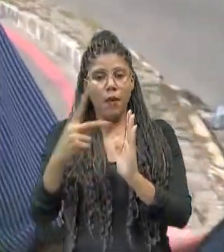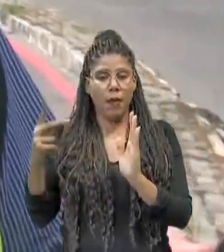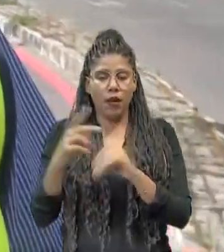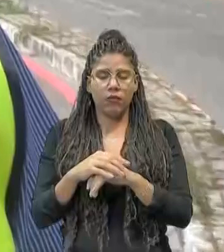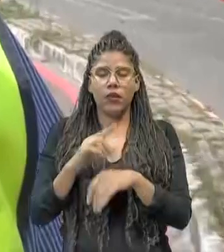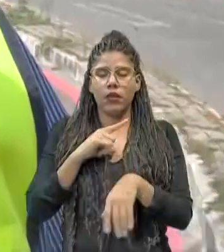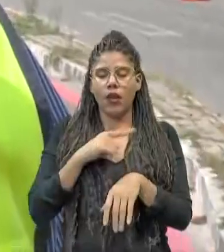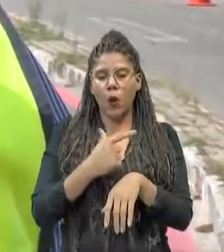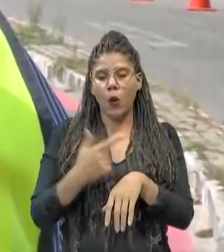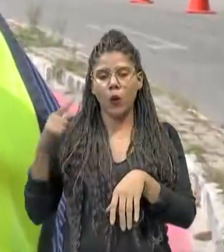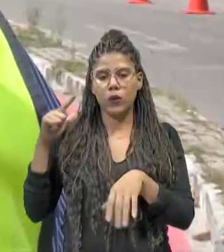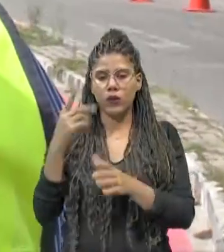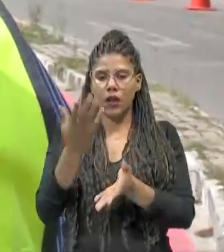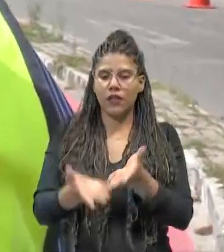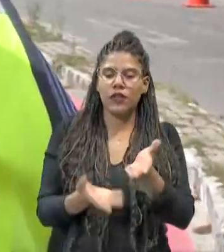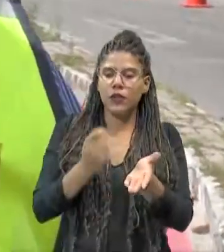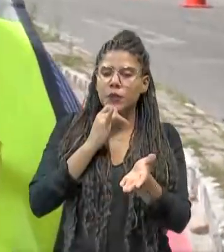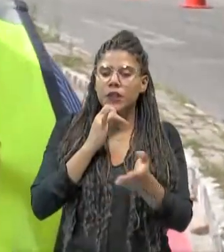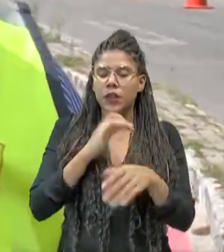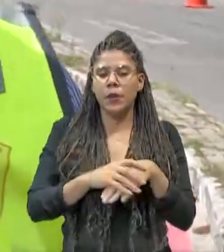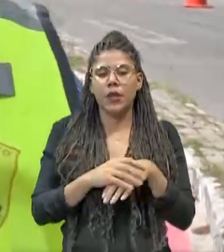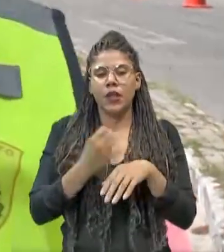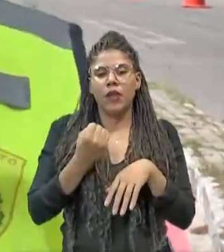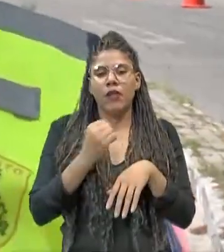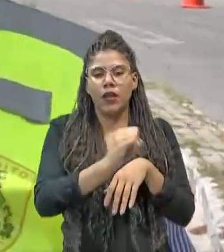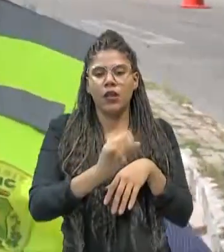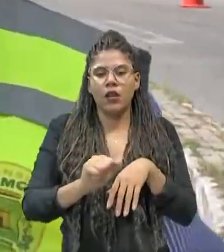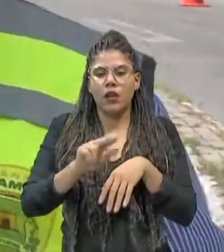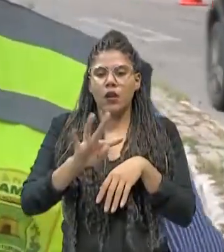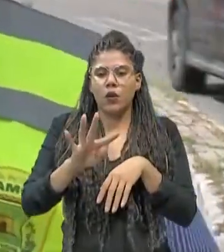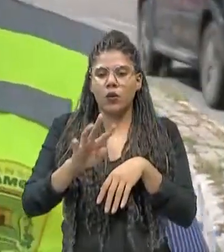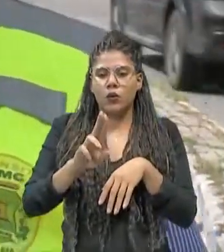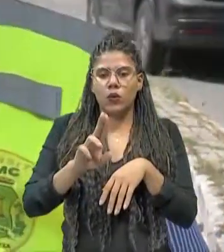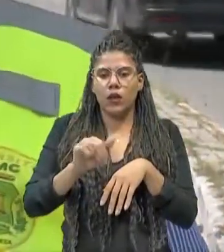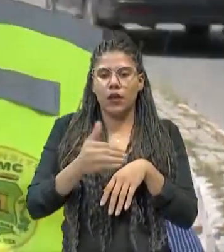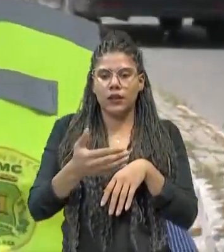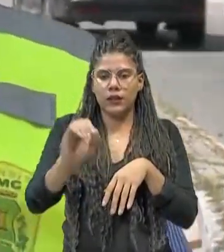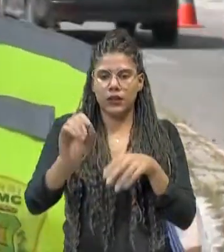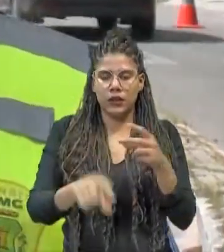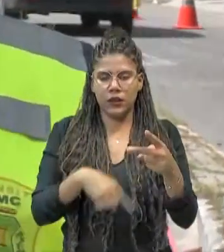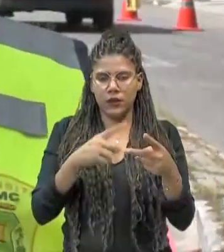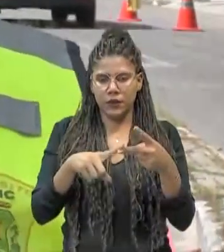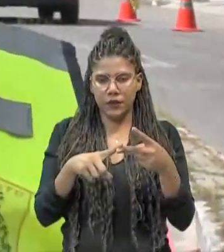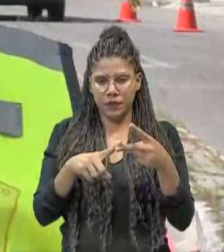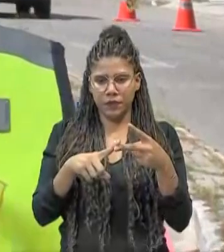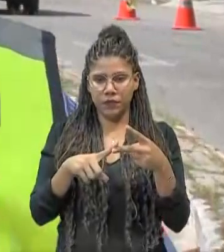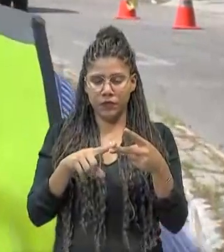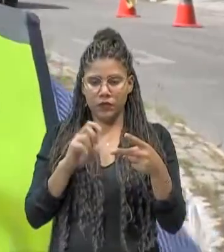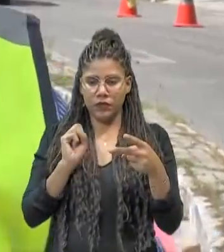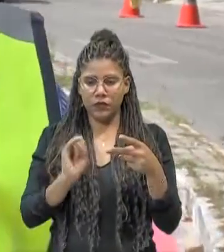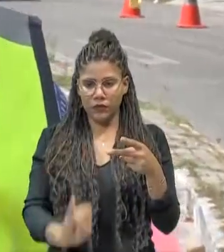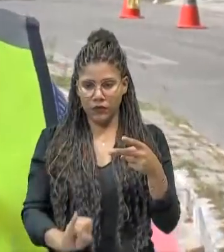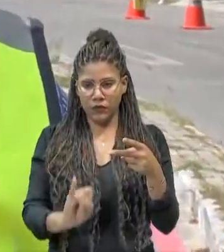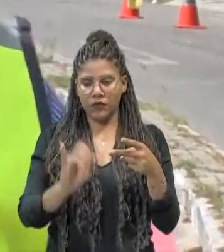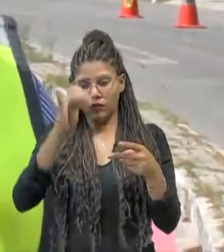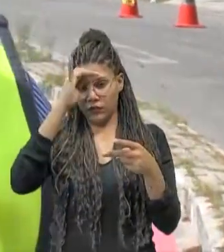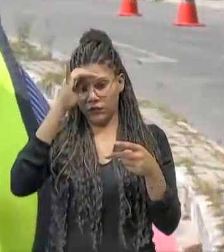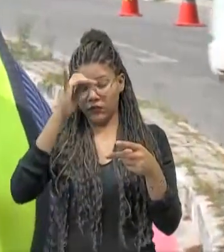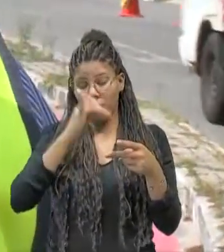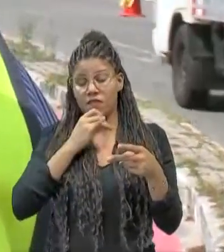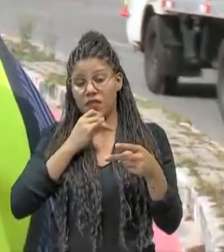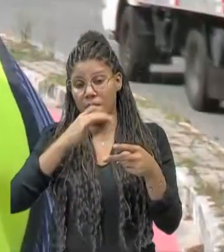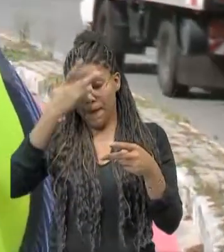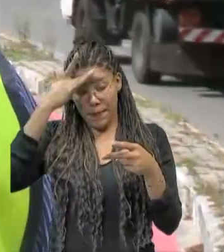como defesa de autuação, a indicação do condutor quando o proprietário do veículo não é aquele que conduzia no momento da